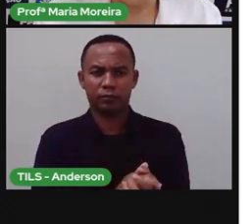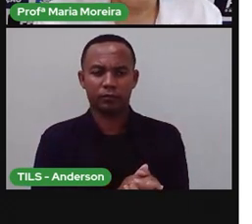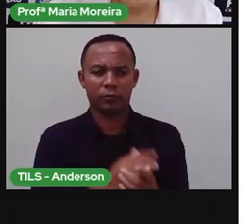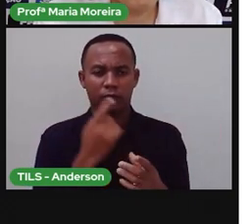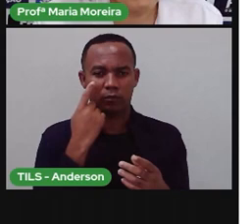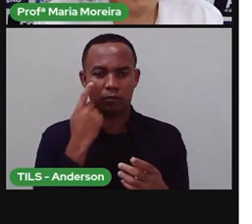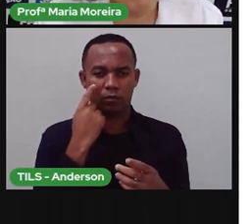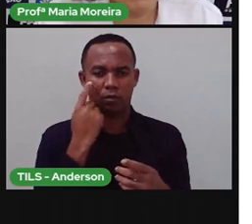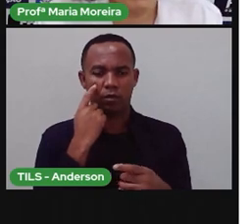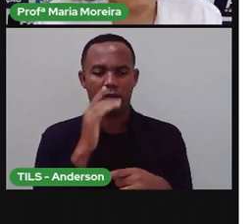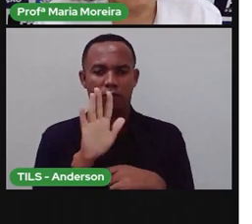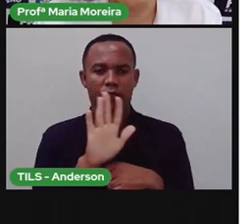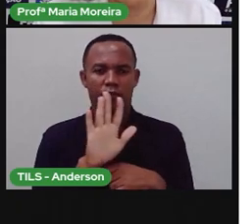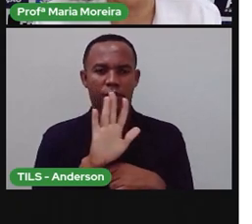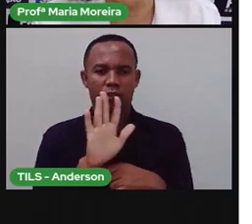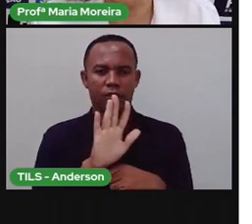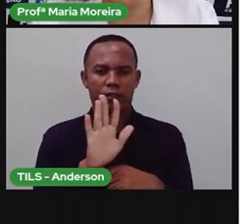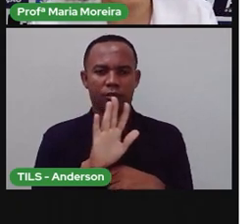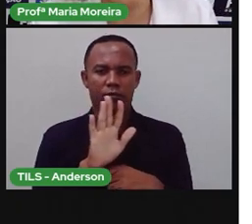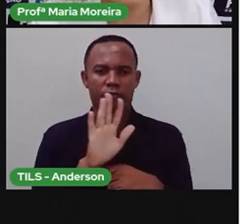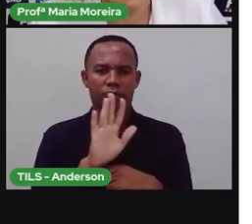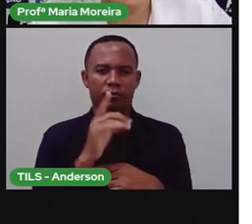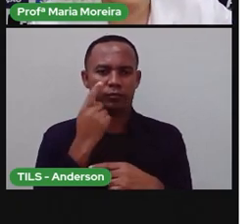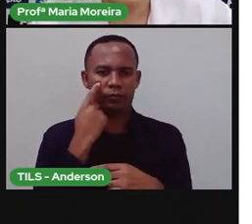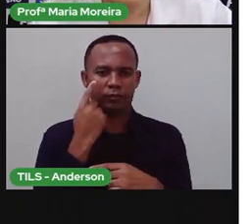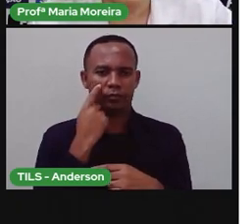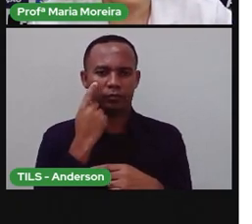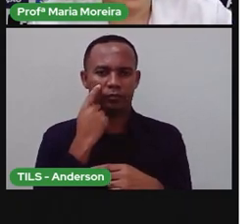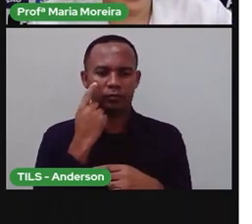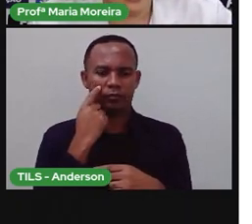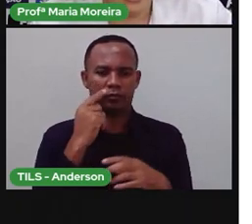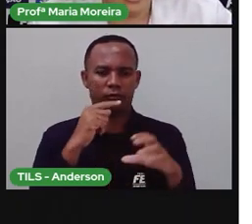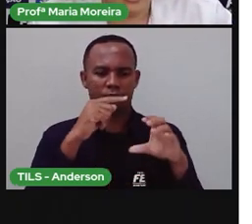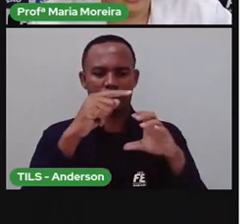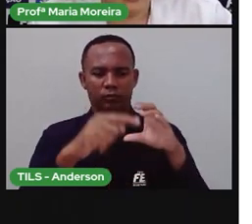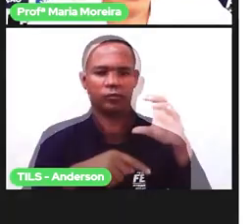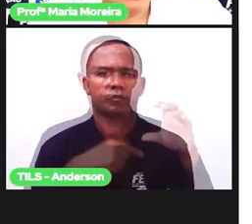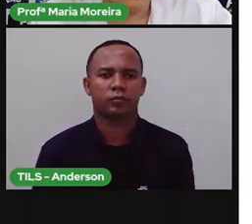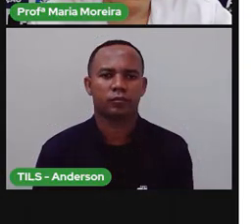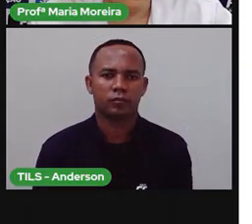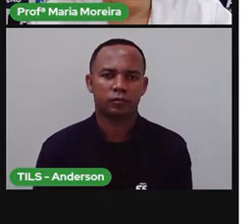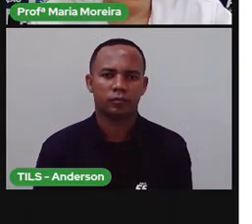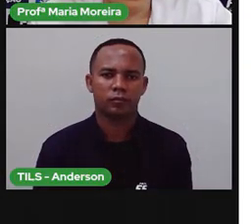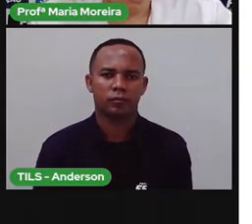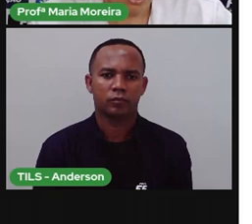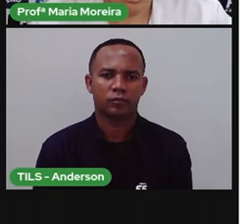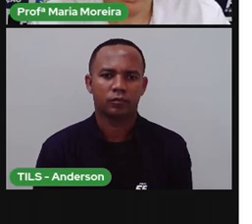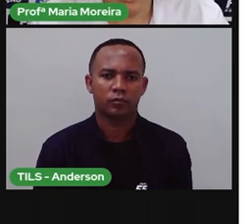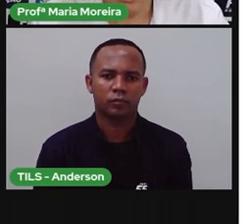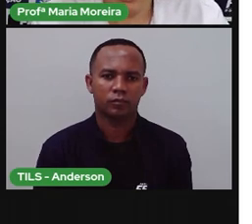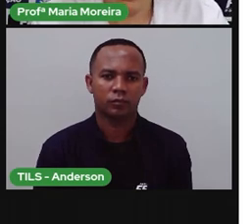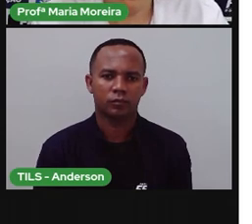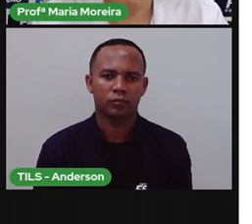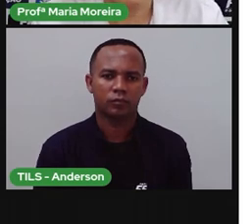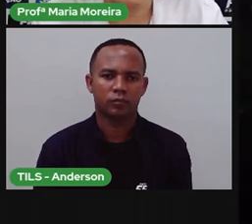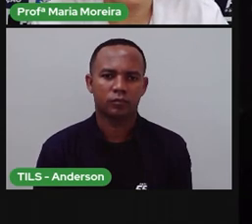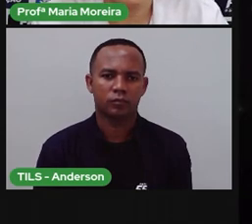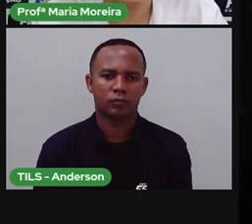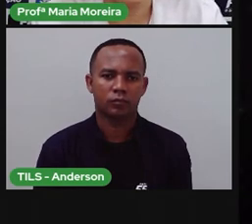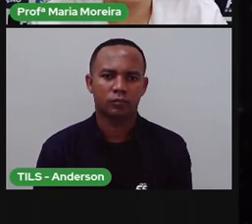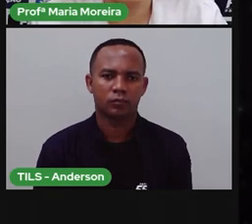a vai assistir um videozinho falando sobre os movimentos da Terra. E aí, se